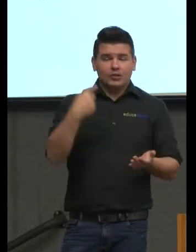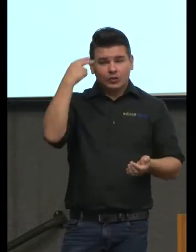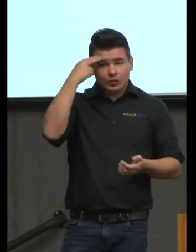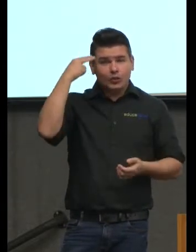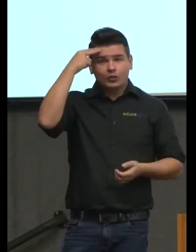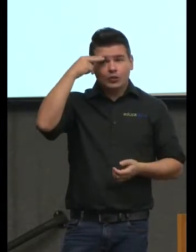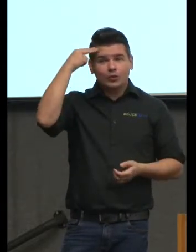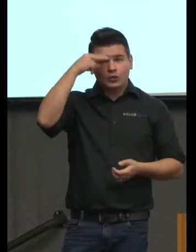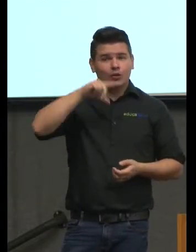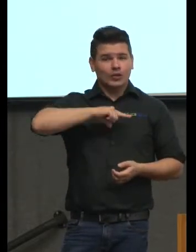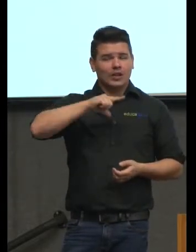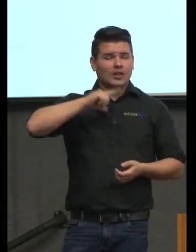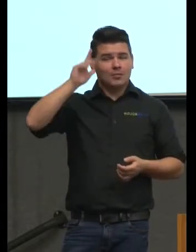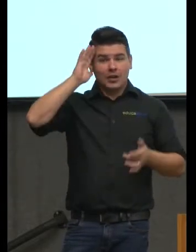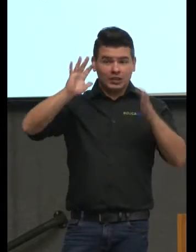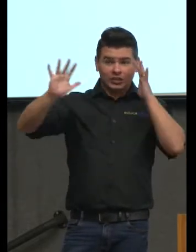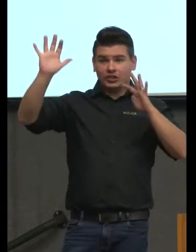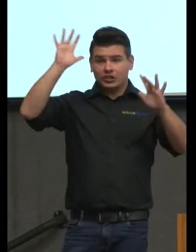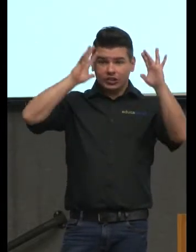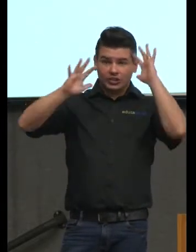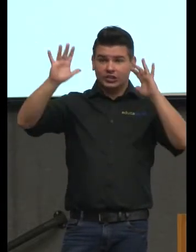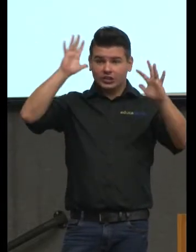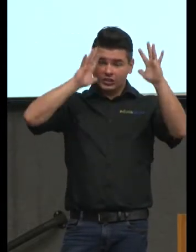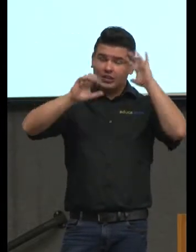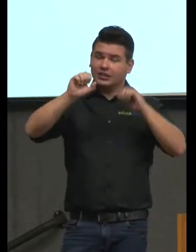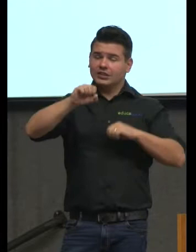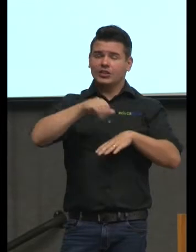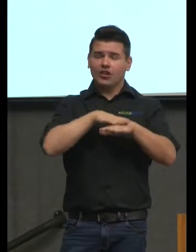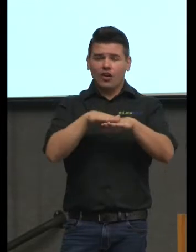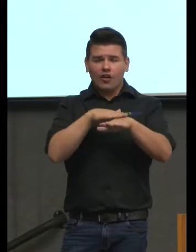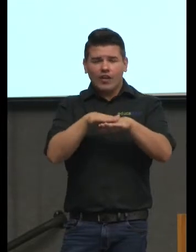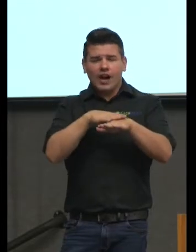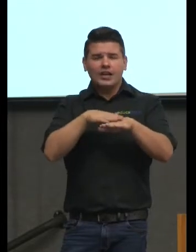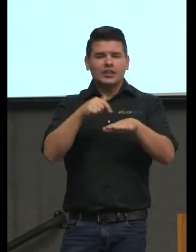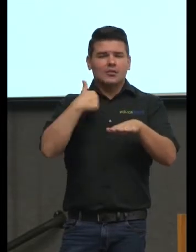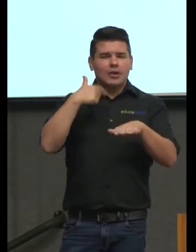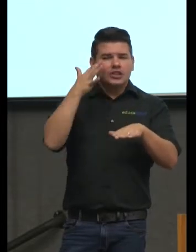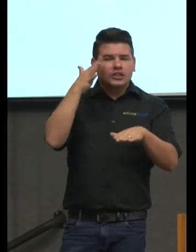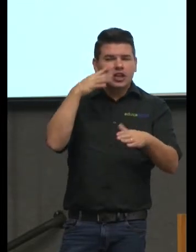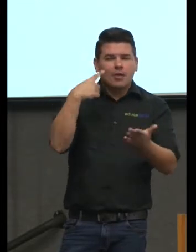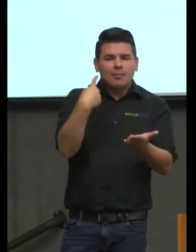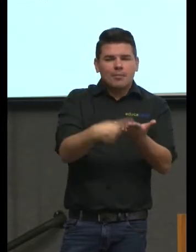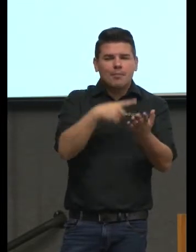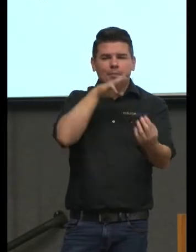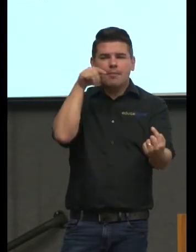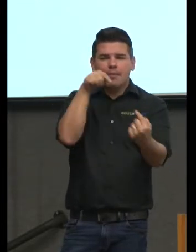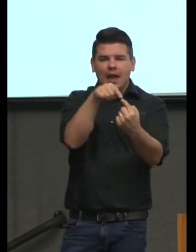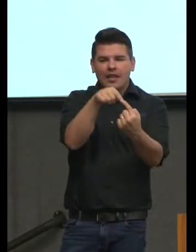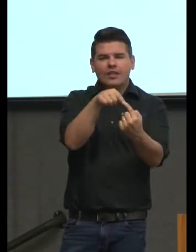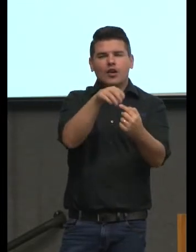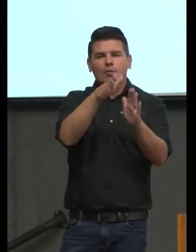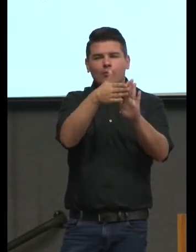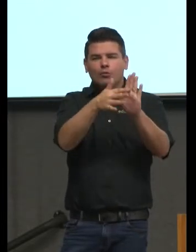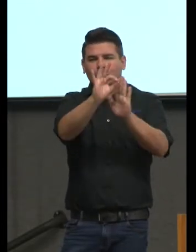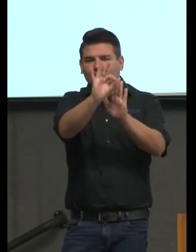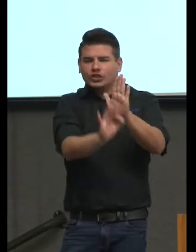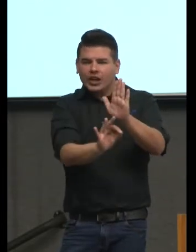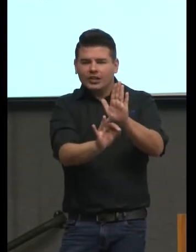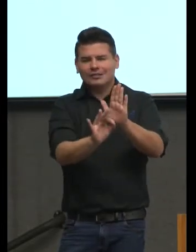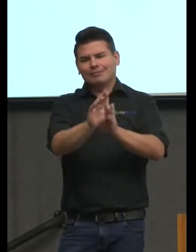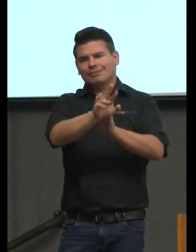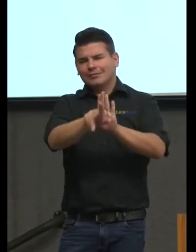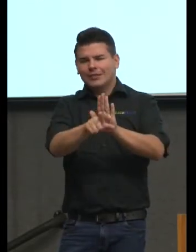a gente imagina a gente conversa com metas com projetos a gente a gente